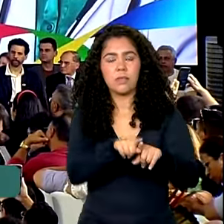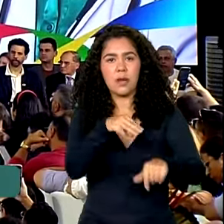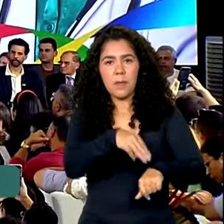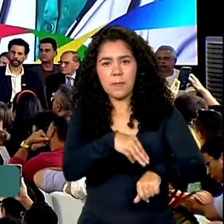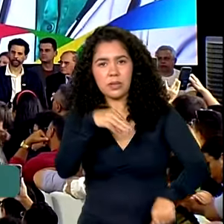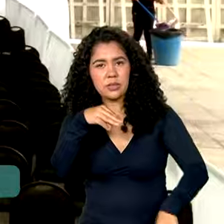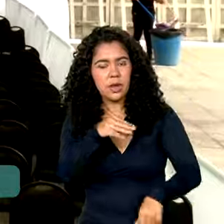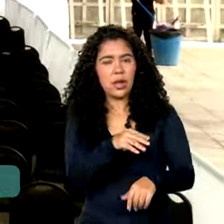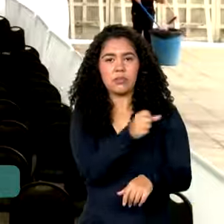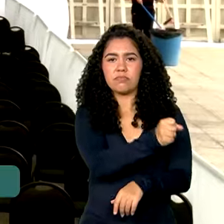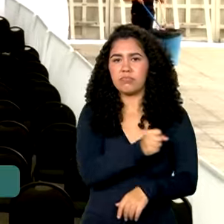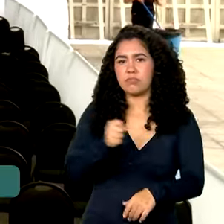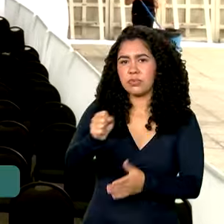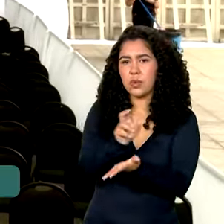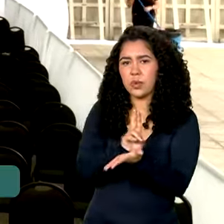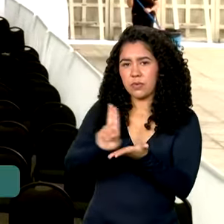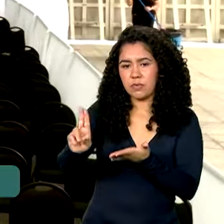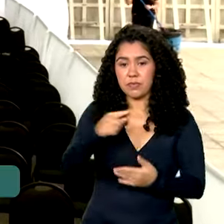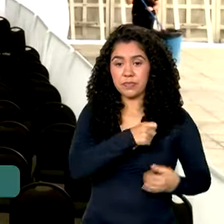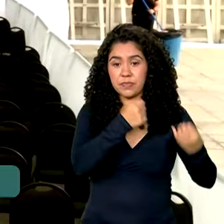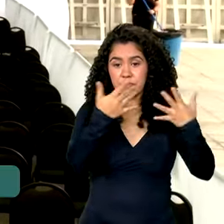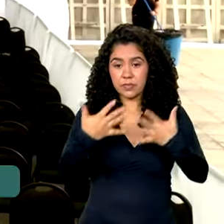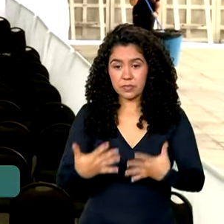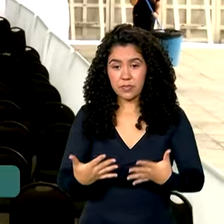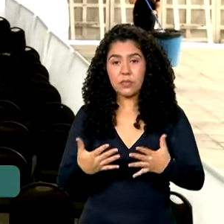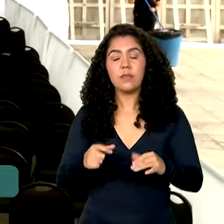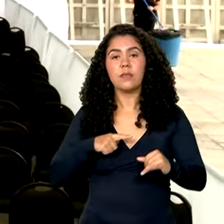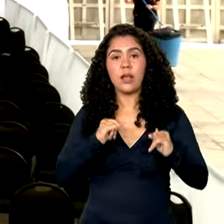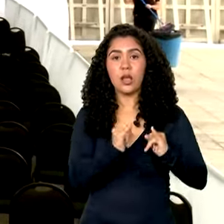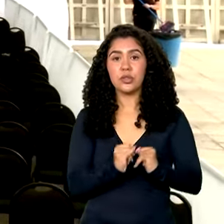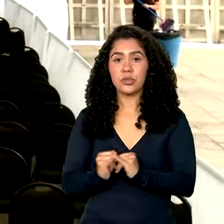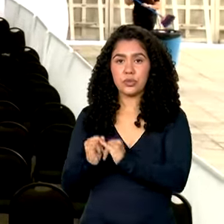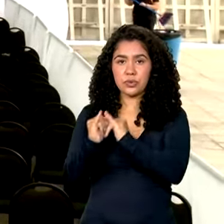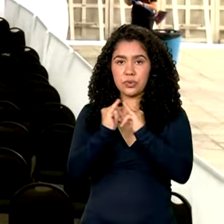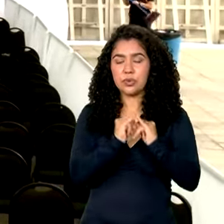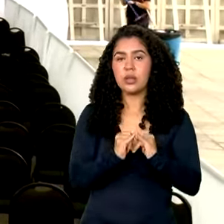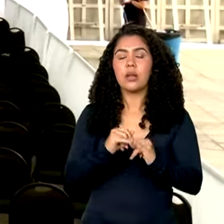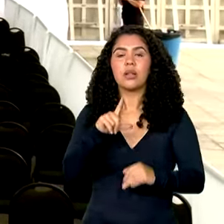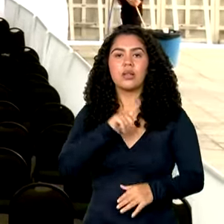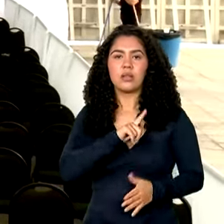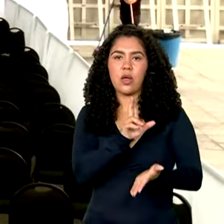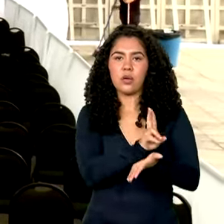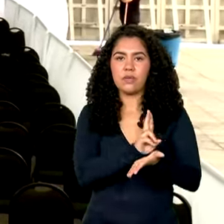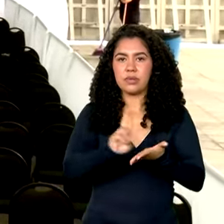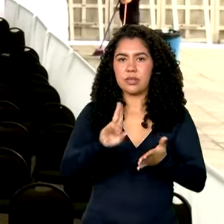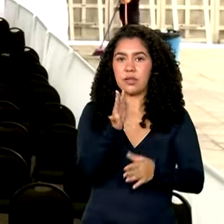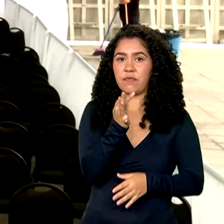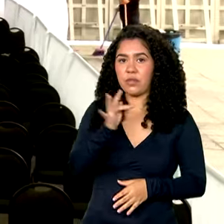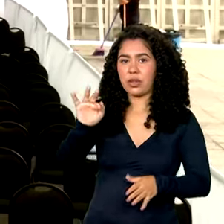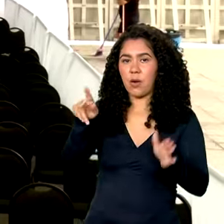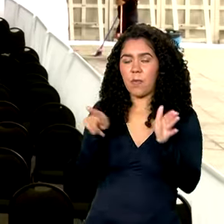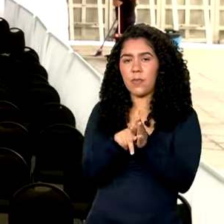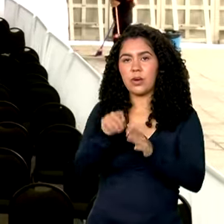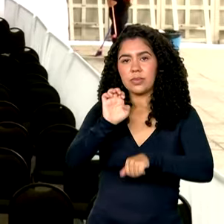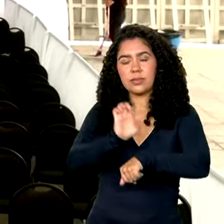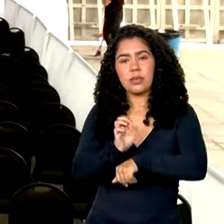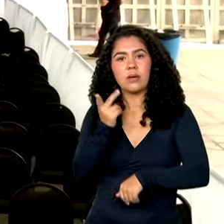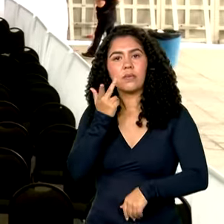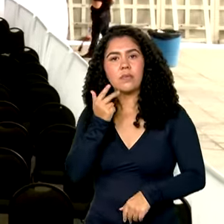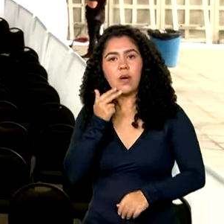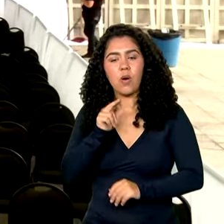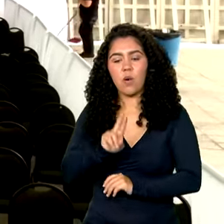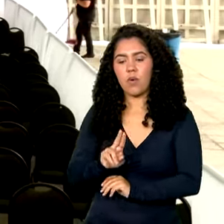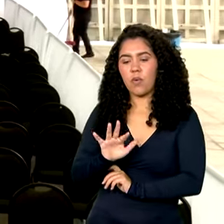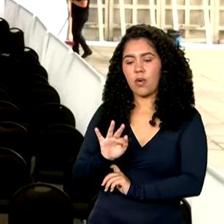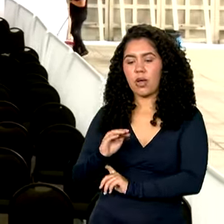e à universidade. Entre as instituições beneficiadas está a Universidade Federal do Ceará. No caso da UFC, está